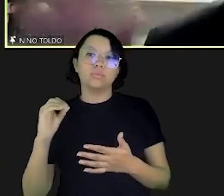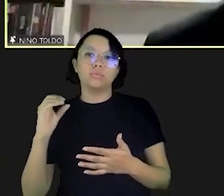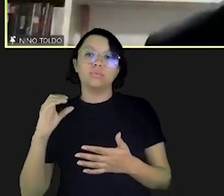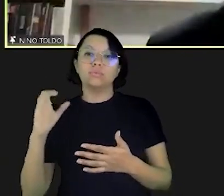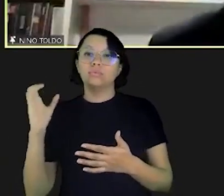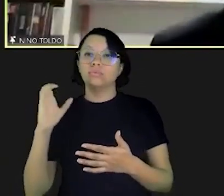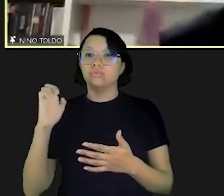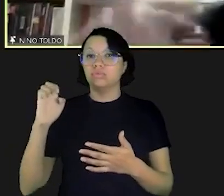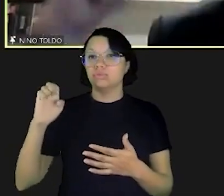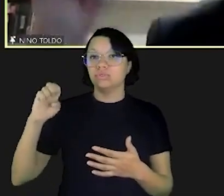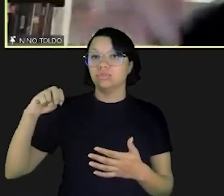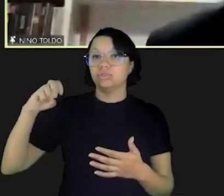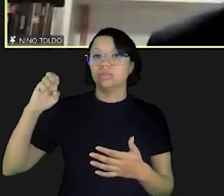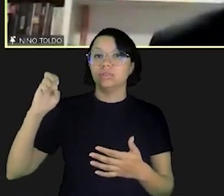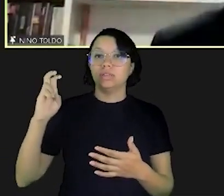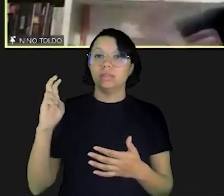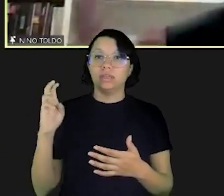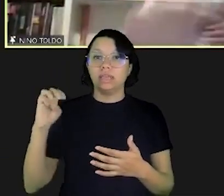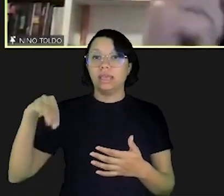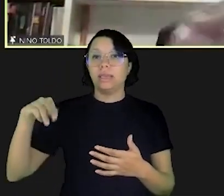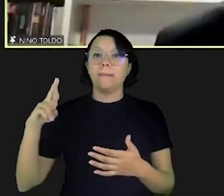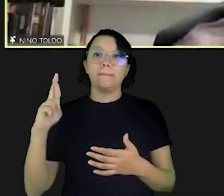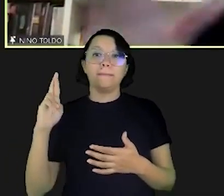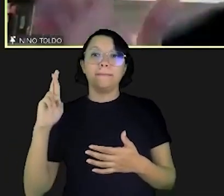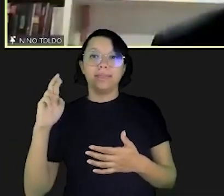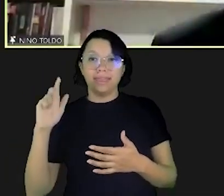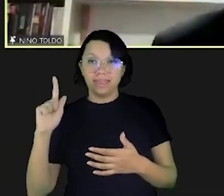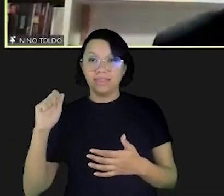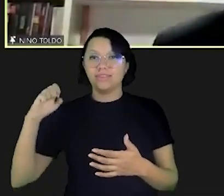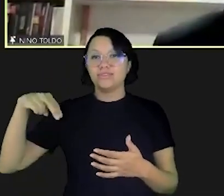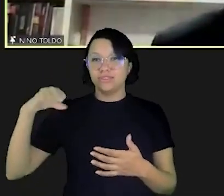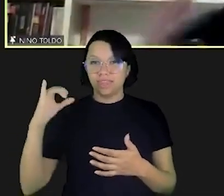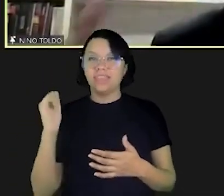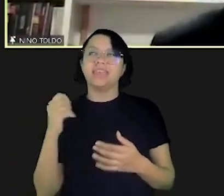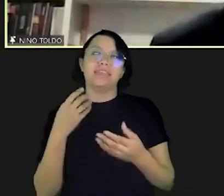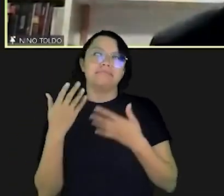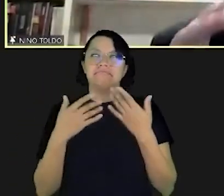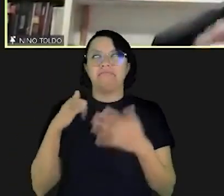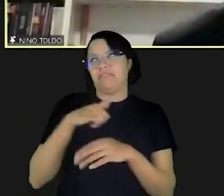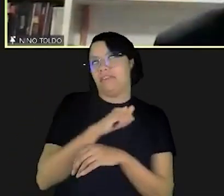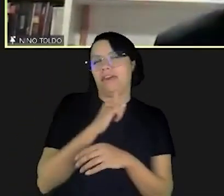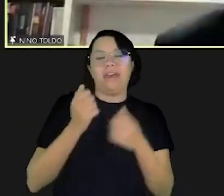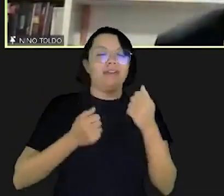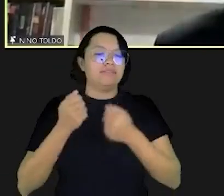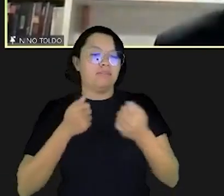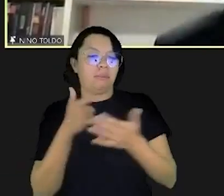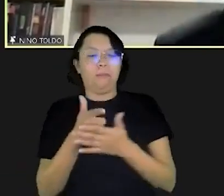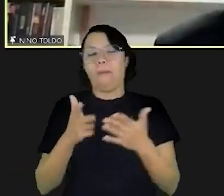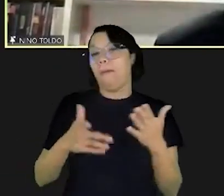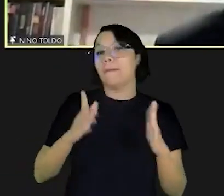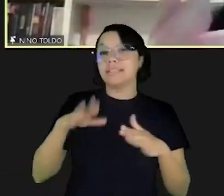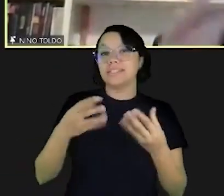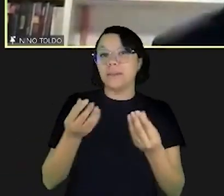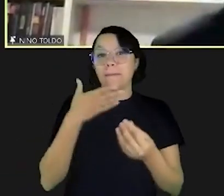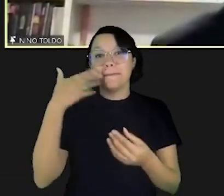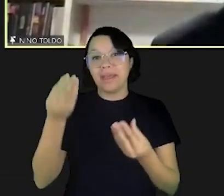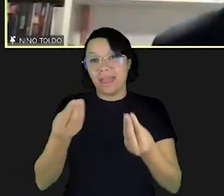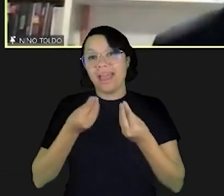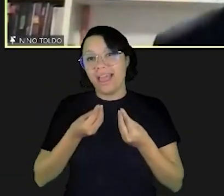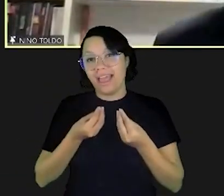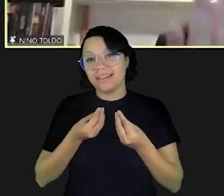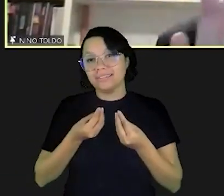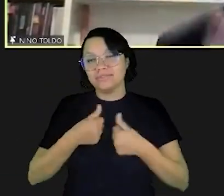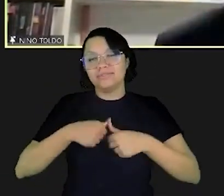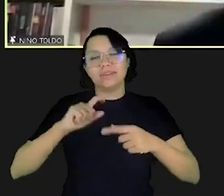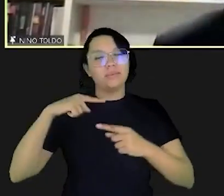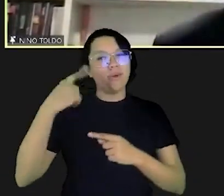emergência ou o planejamento para a compra de um imóvel de um automóvel etc seja o que for de uma viagem seja melhor remunerado